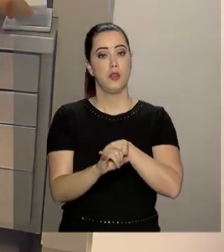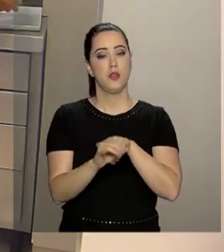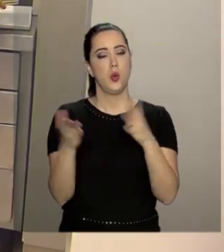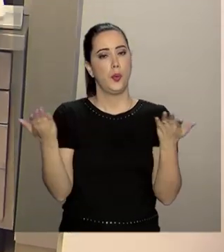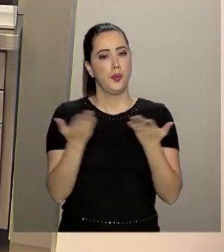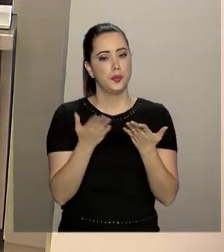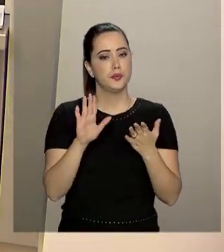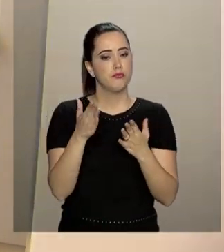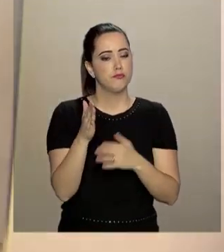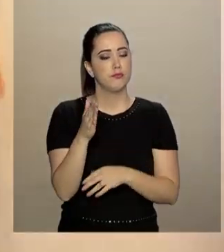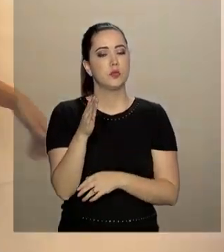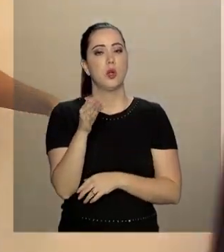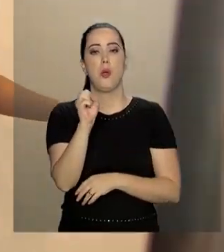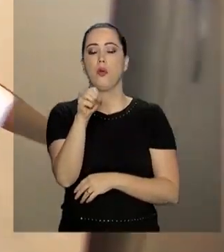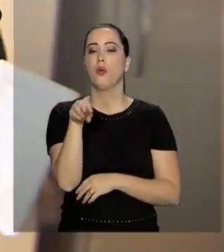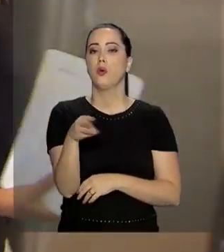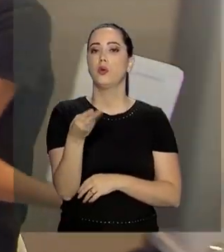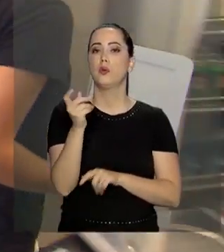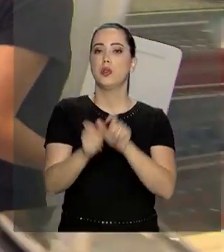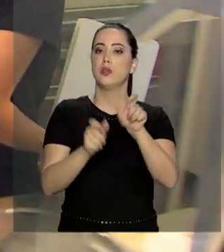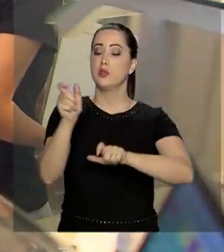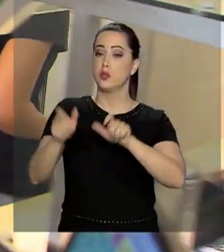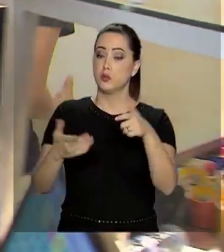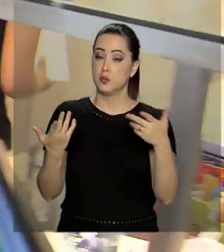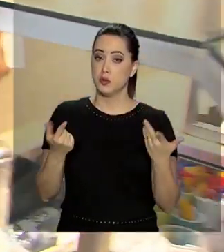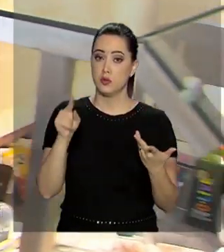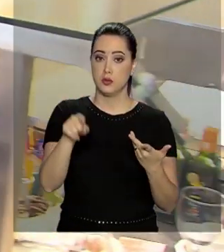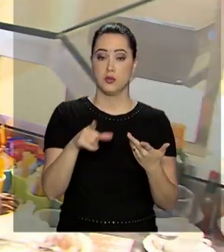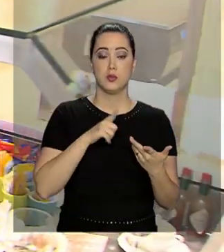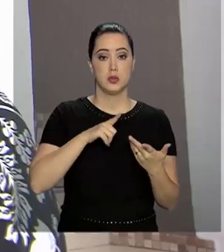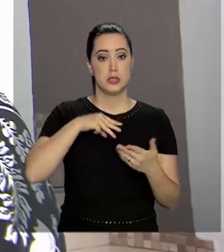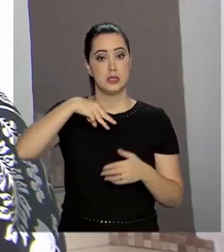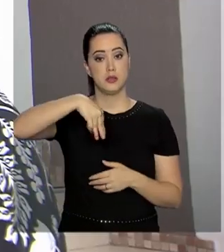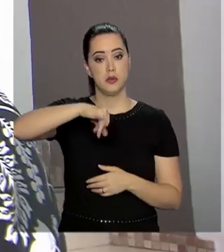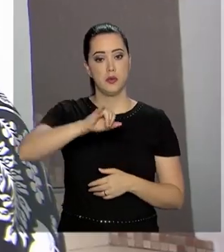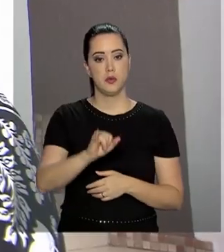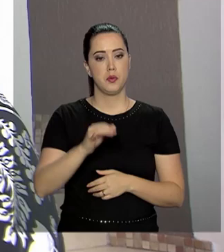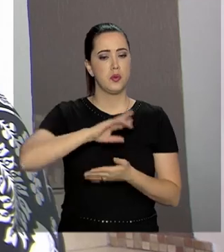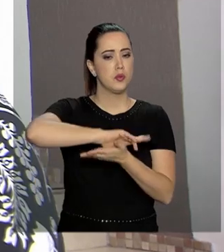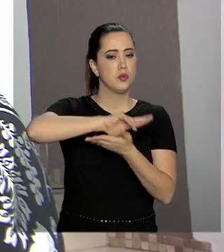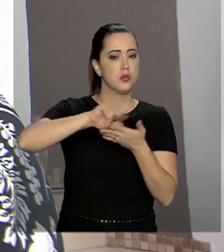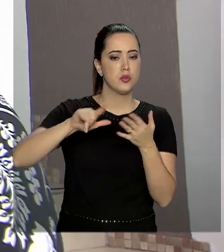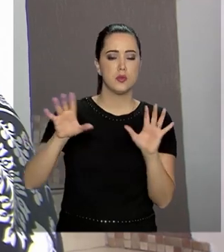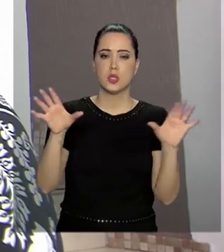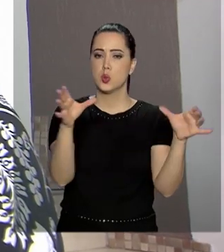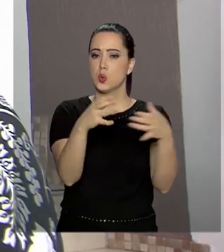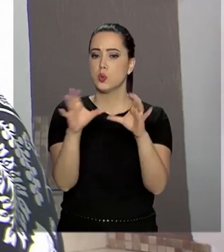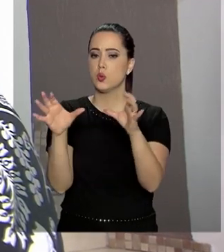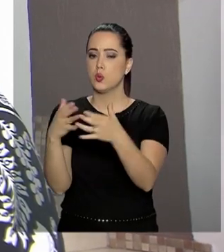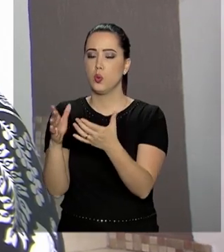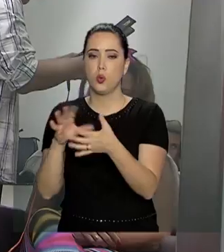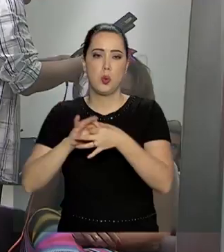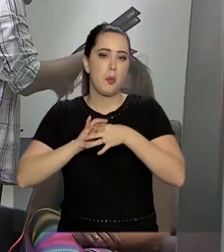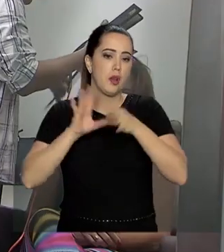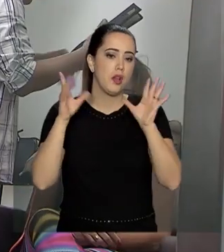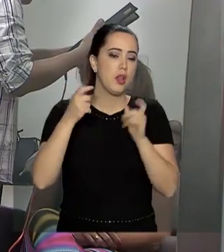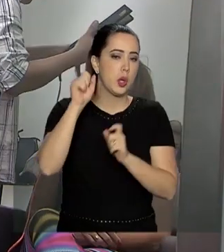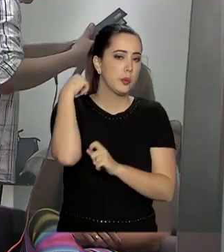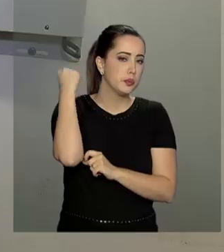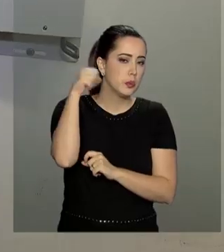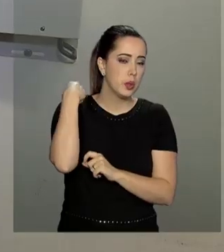Atualmente, são mais de 8 milhões de microempreendedores individuais das mais diversas áreas, como autônomos,